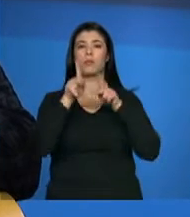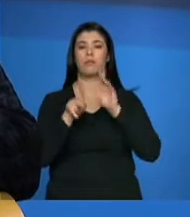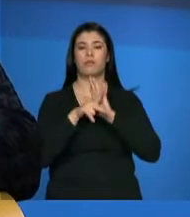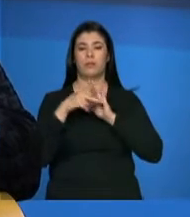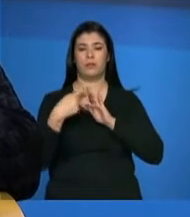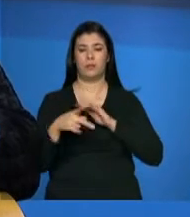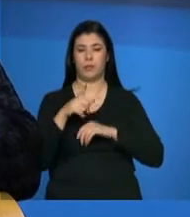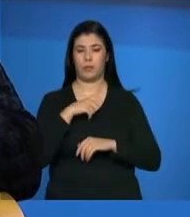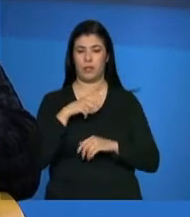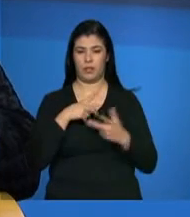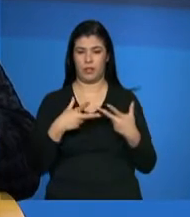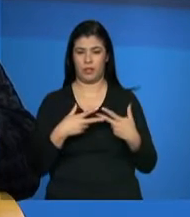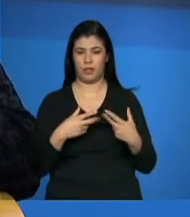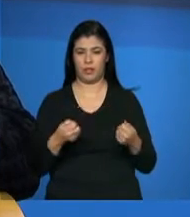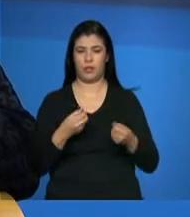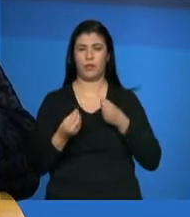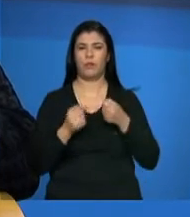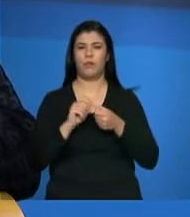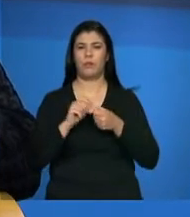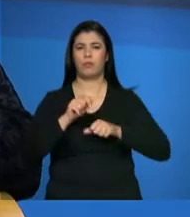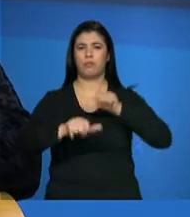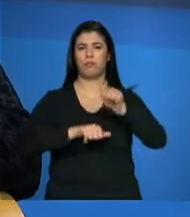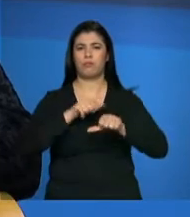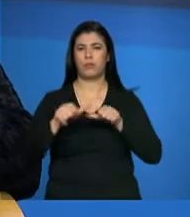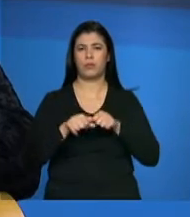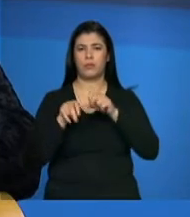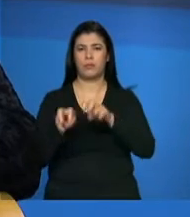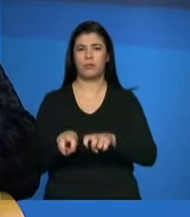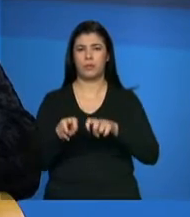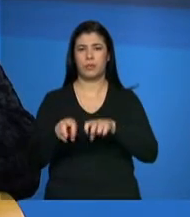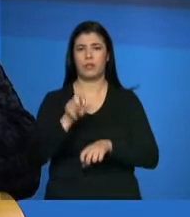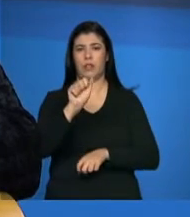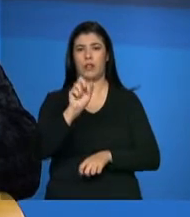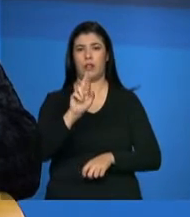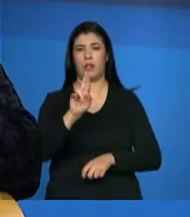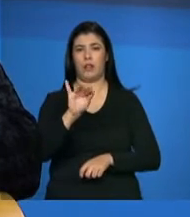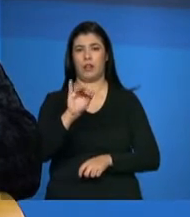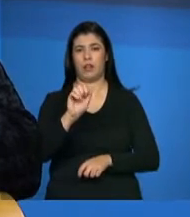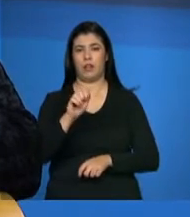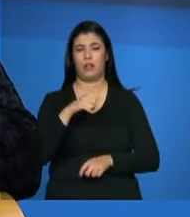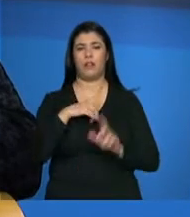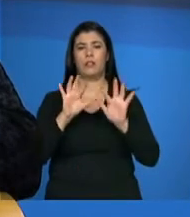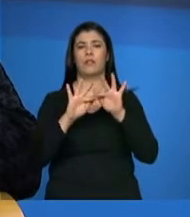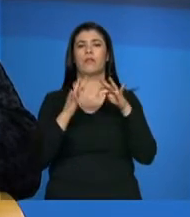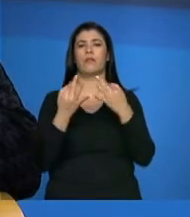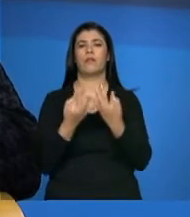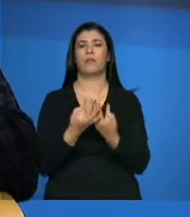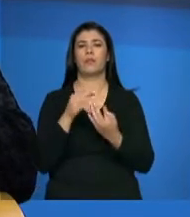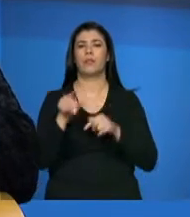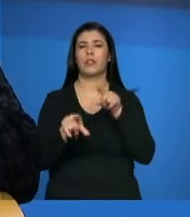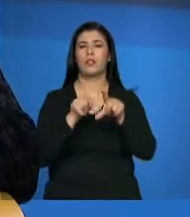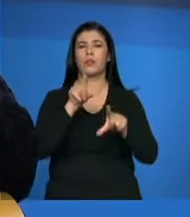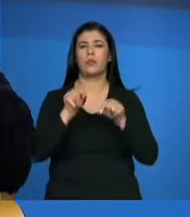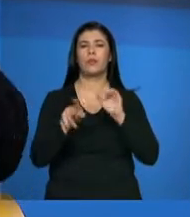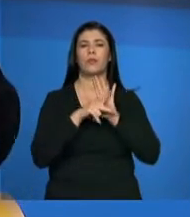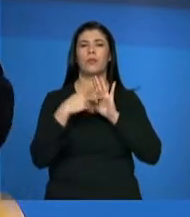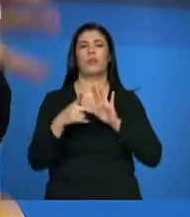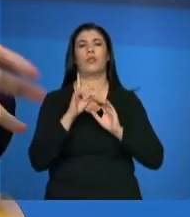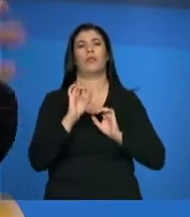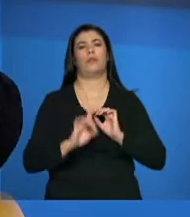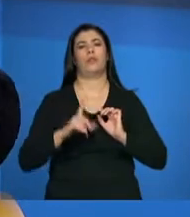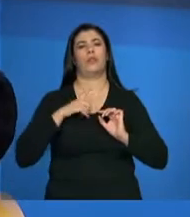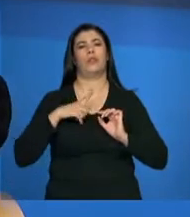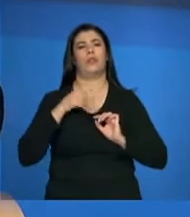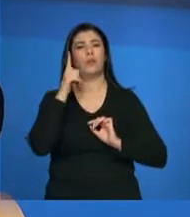desde a questão da própria reforma agrária, da seleção de famílias que vão ter direito a acessar terras, né, A gente já conversou um